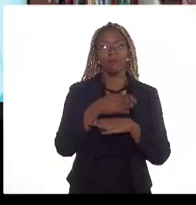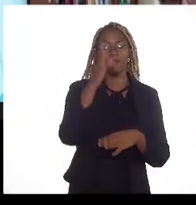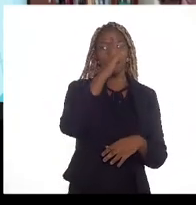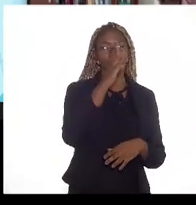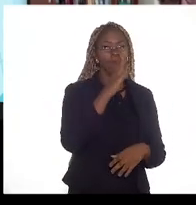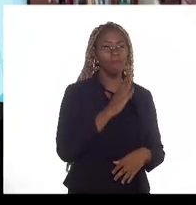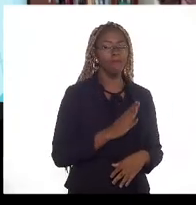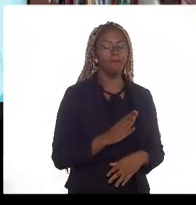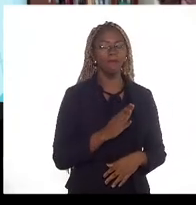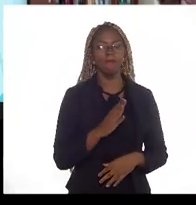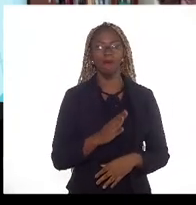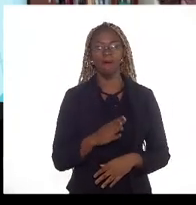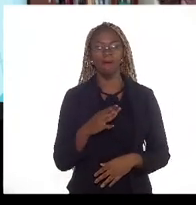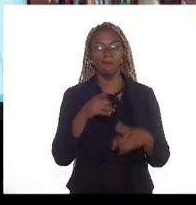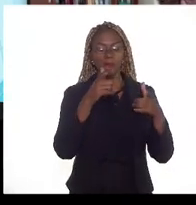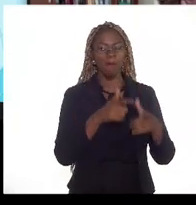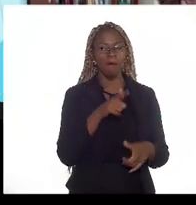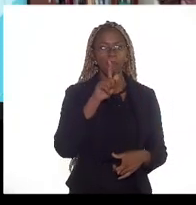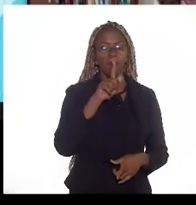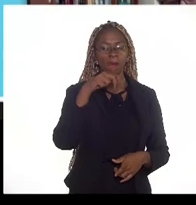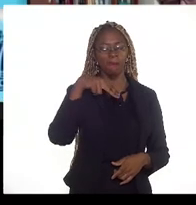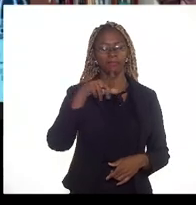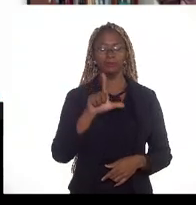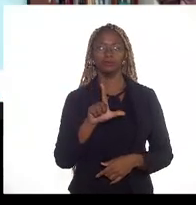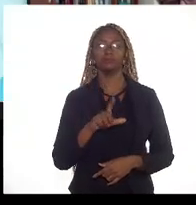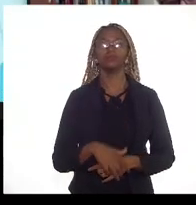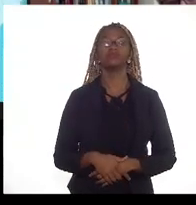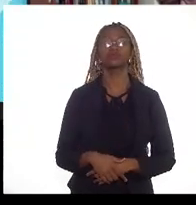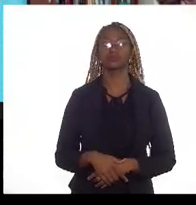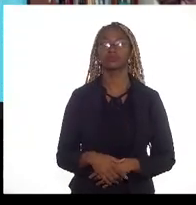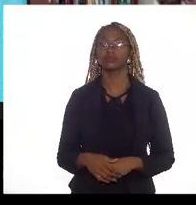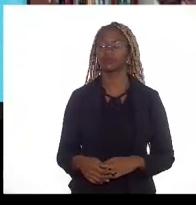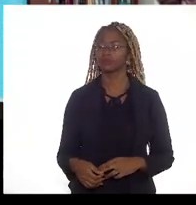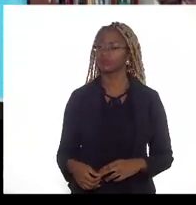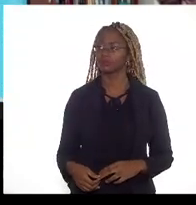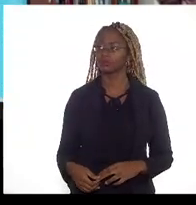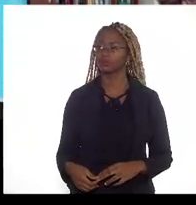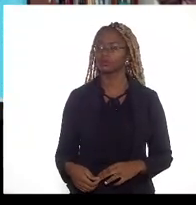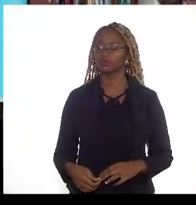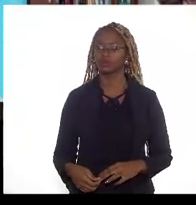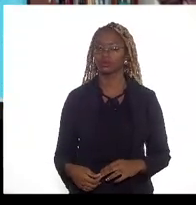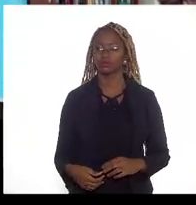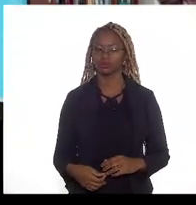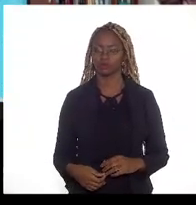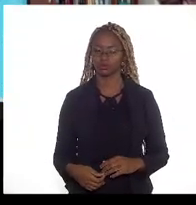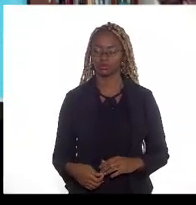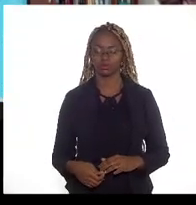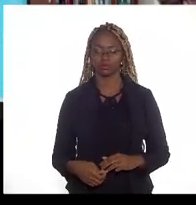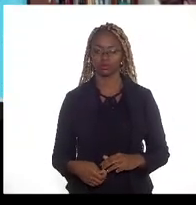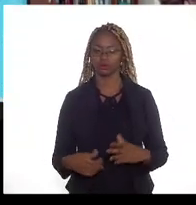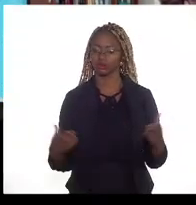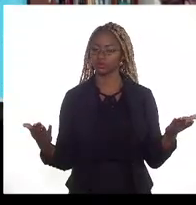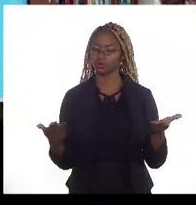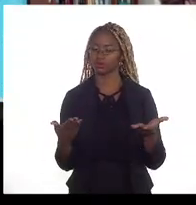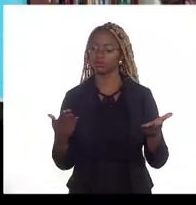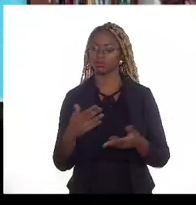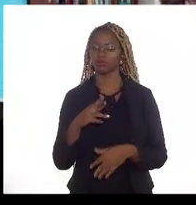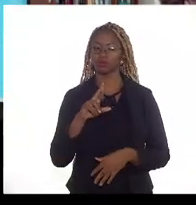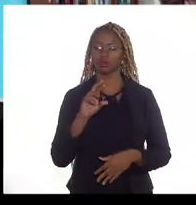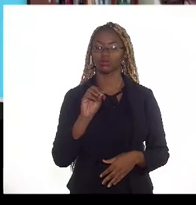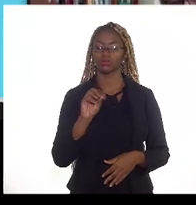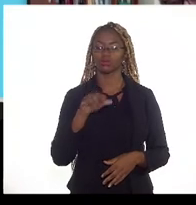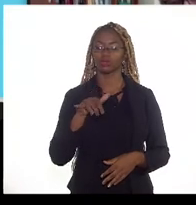terminais de GNL eu vou falar então agora de royalties e